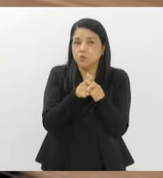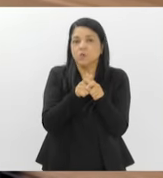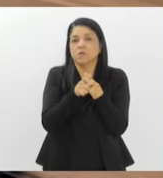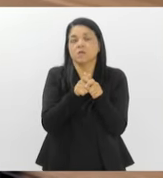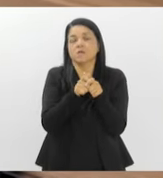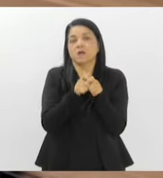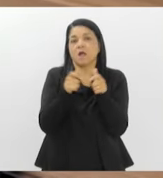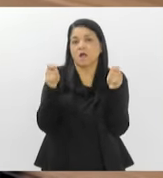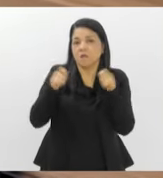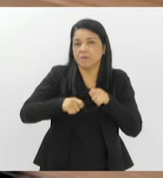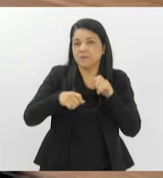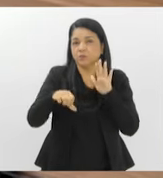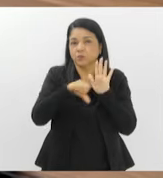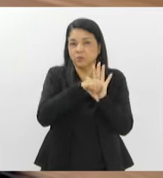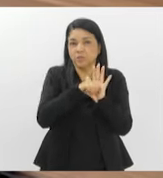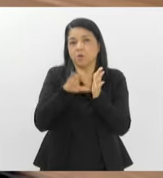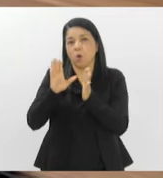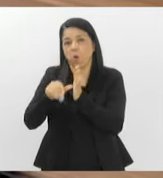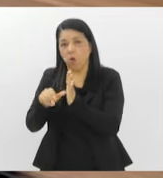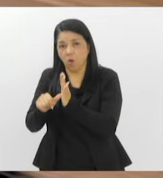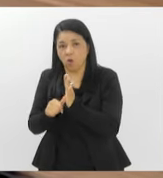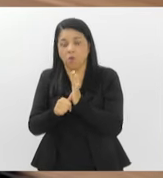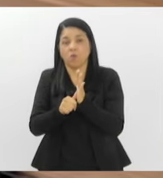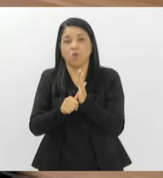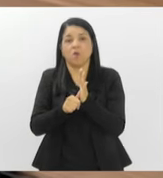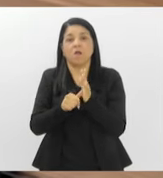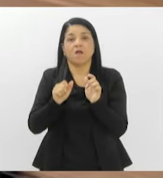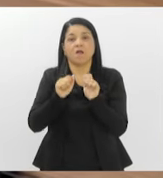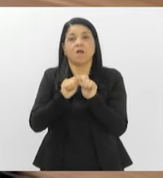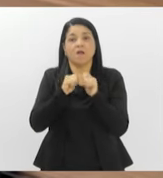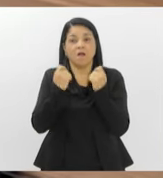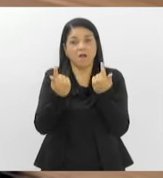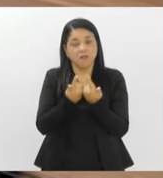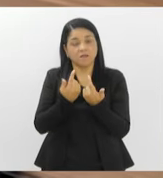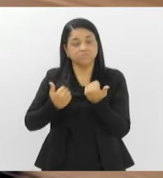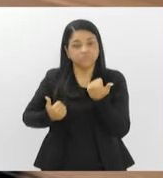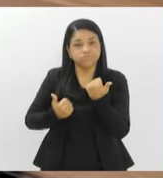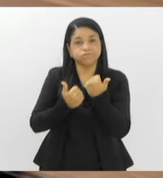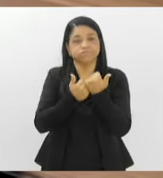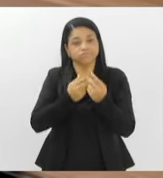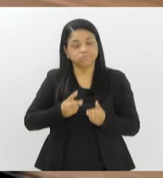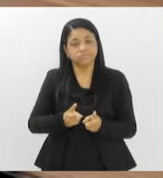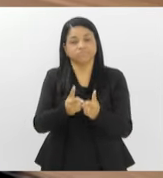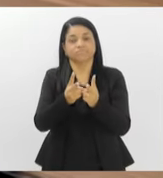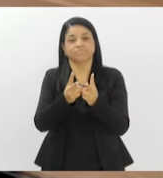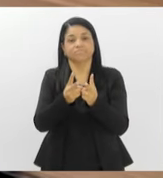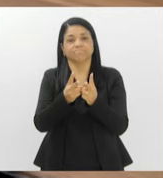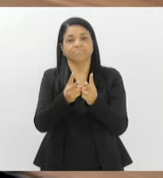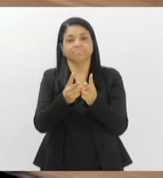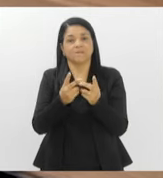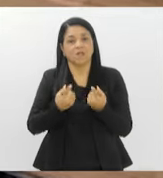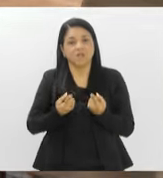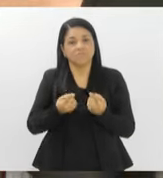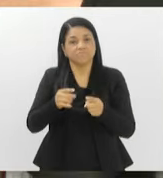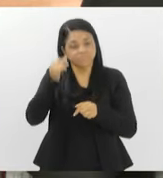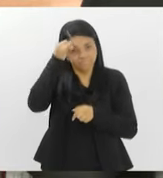capacidade deles de cometerem furtos ou roubos. Aliás, a precisa ajudar e continuar a combater esses crimes.